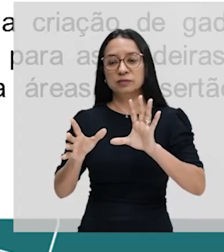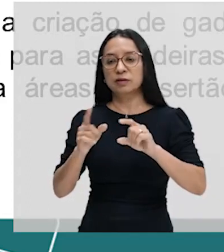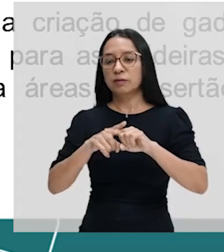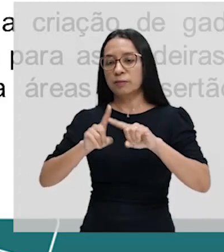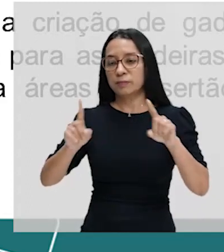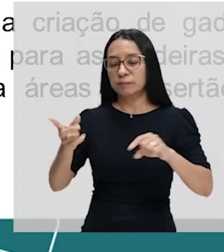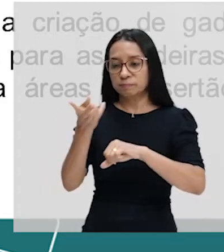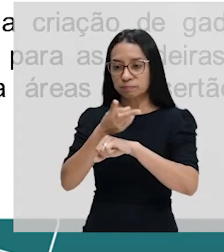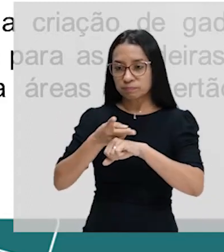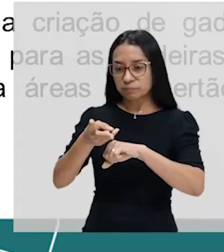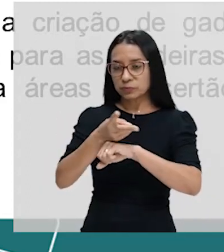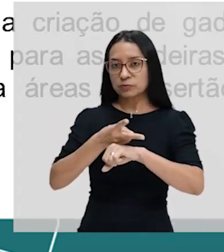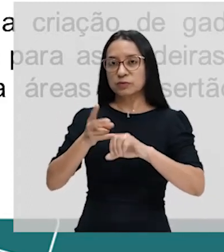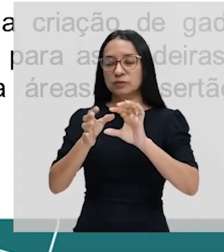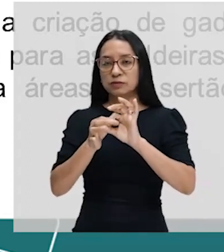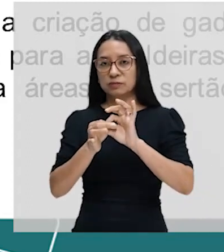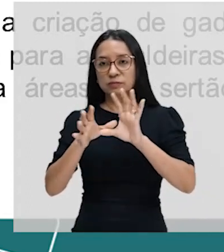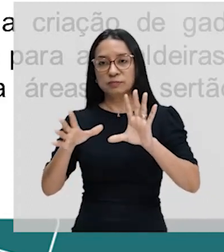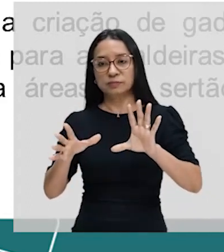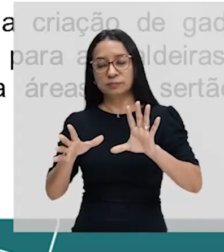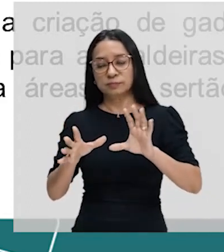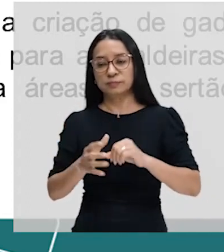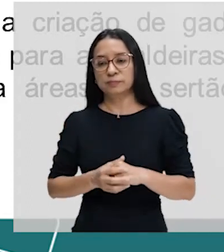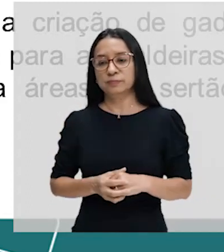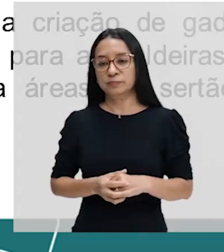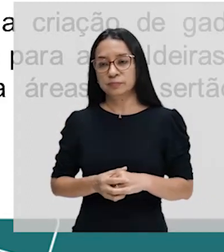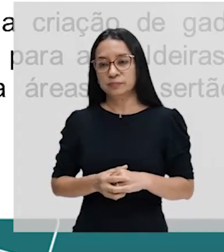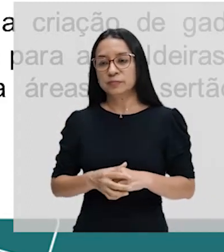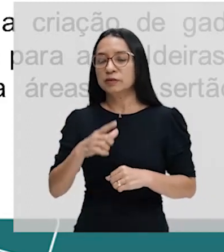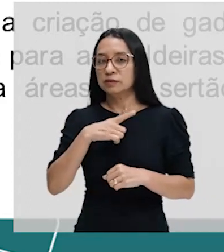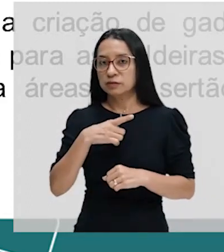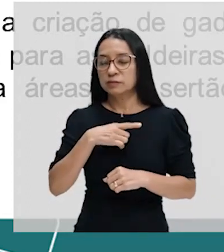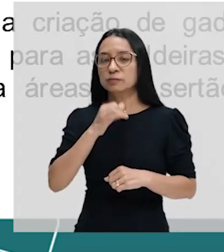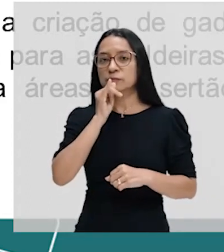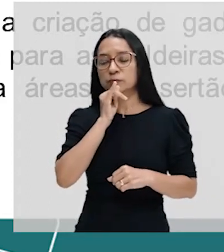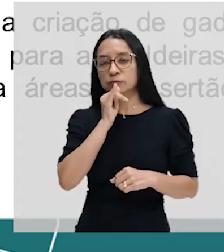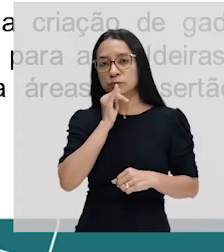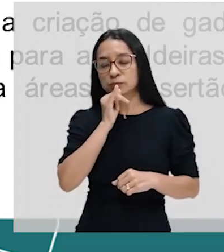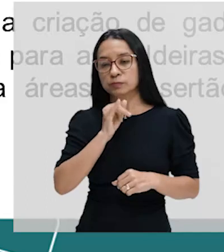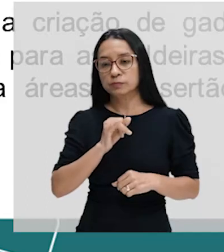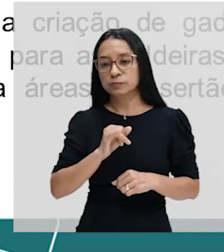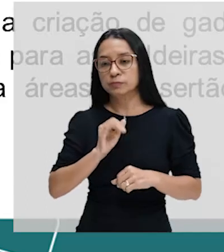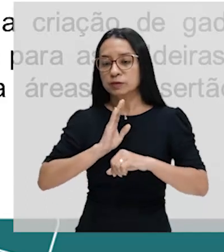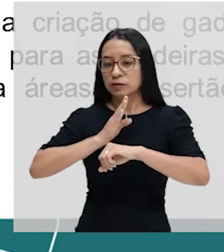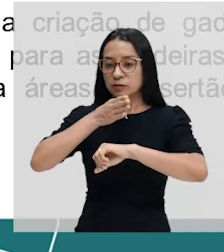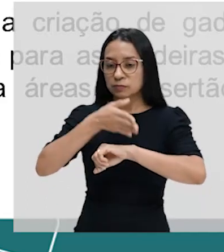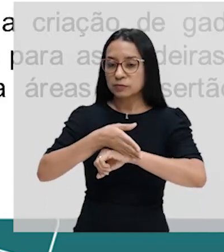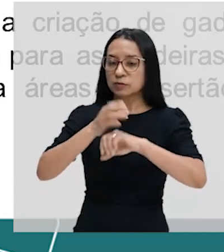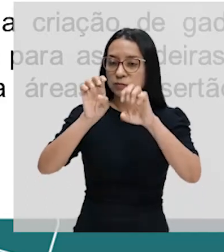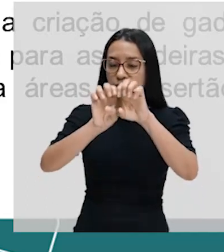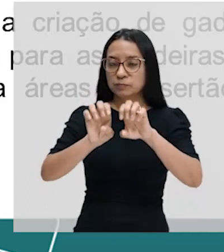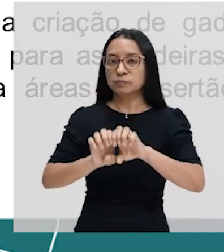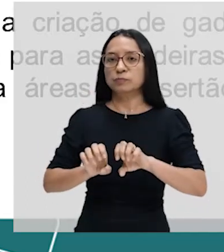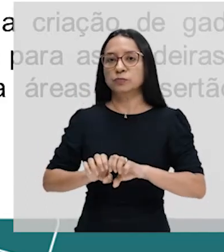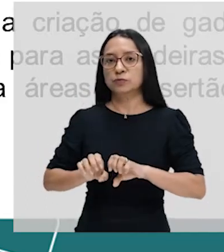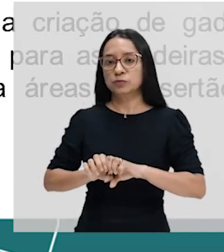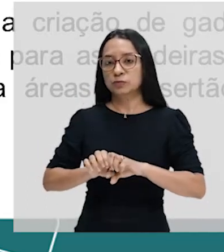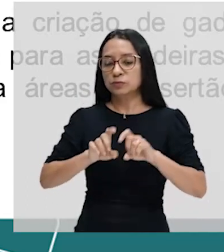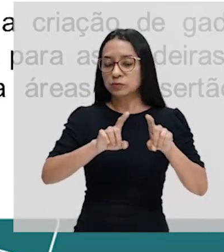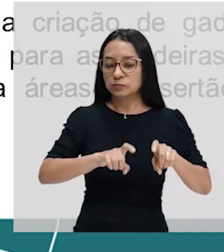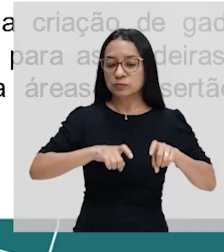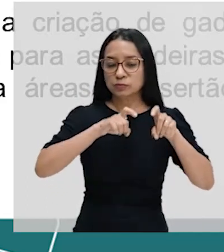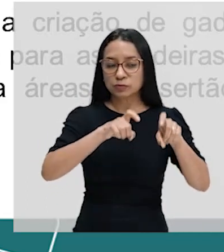eles buscaram essa autossuficiência. Nós temos, por exemplo, dentro dessa estrutura do